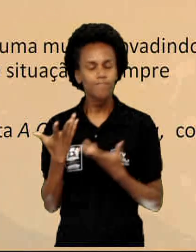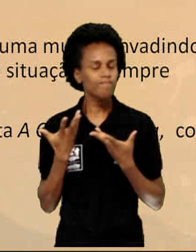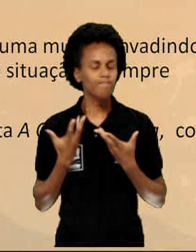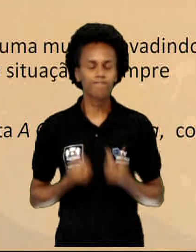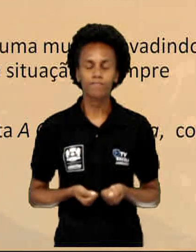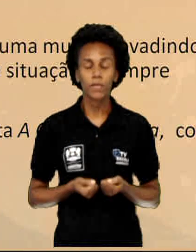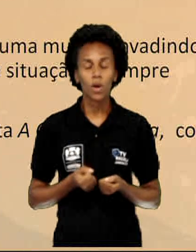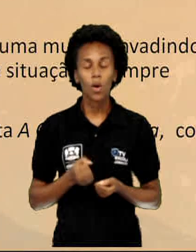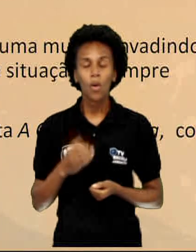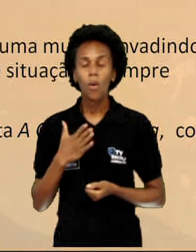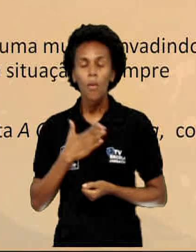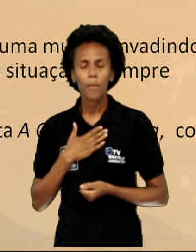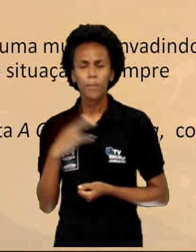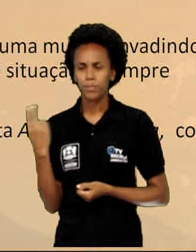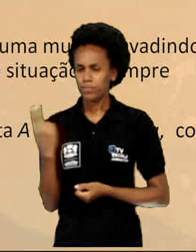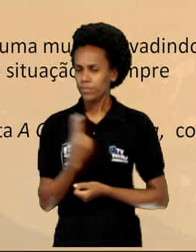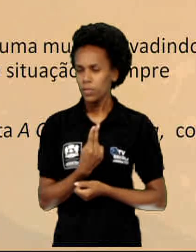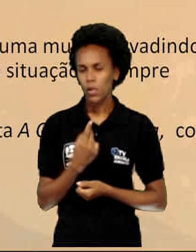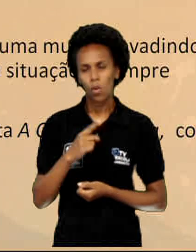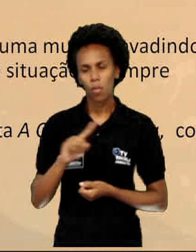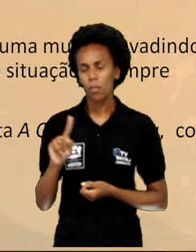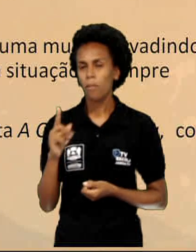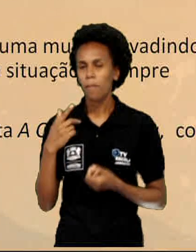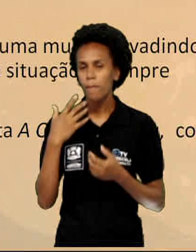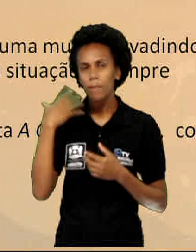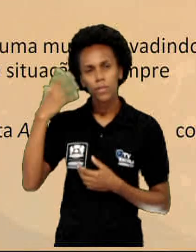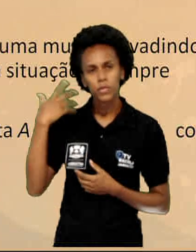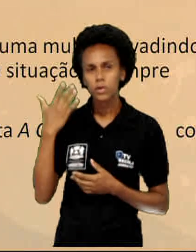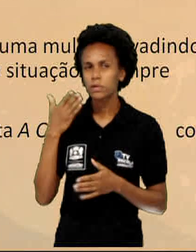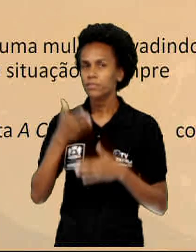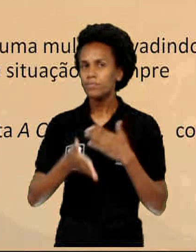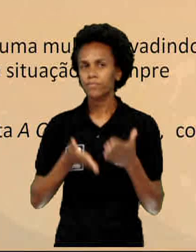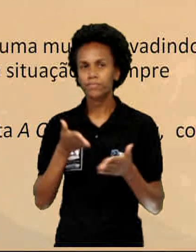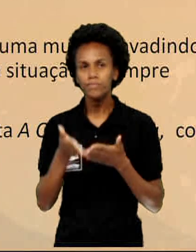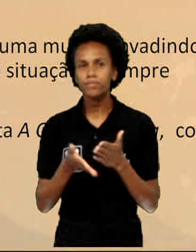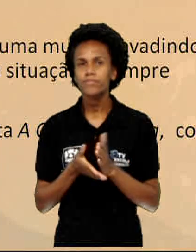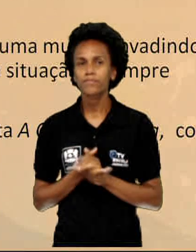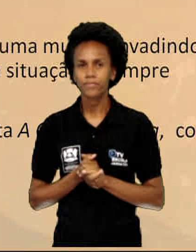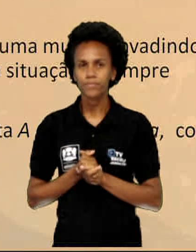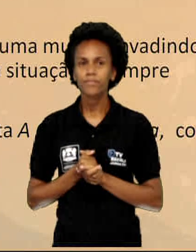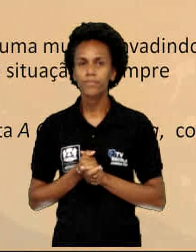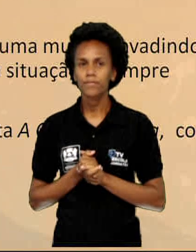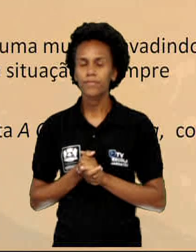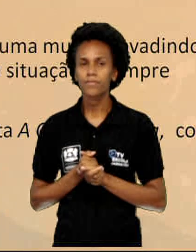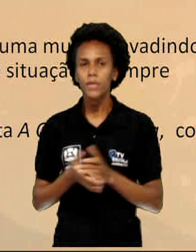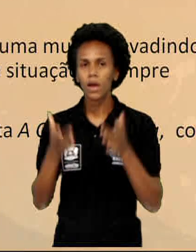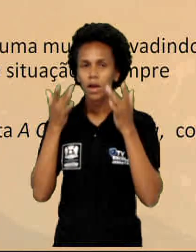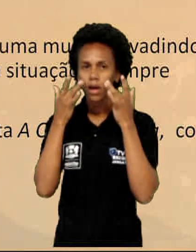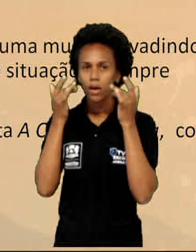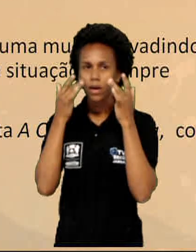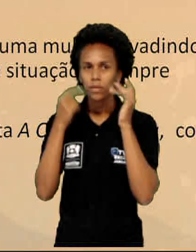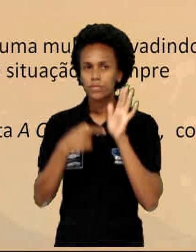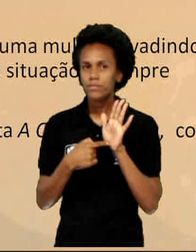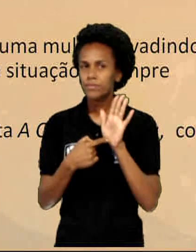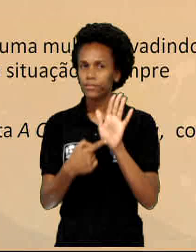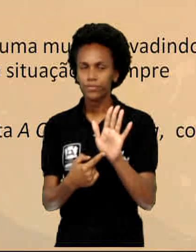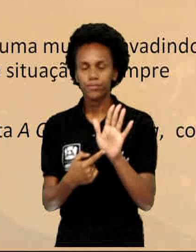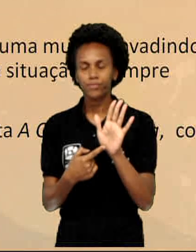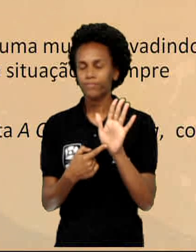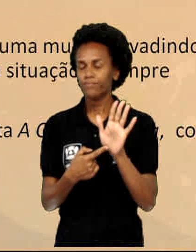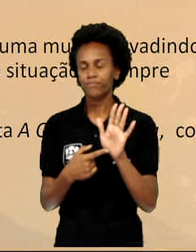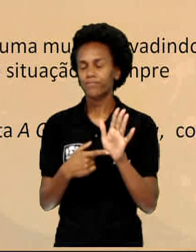meu nome, ou minha música não vai participar. E a peça estreou sem a música de Chiquinha.